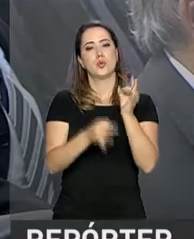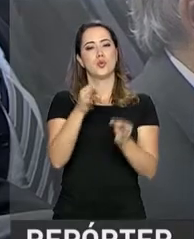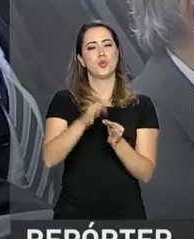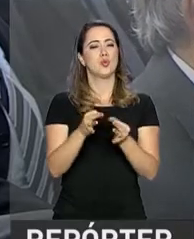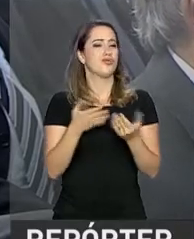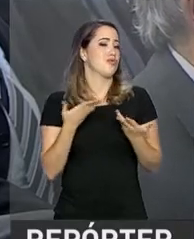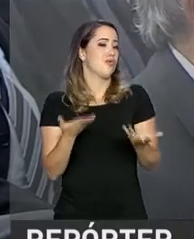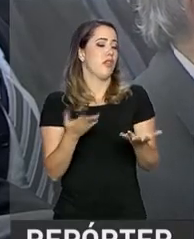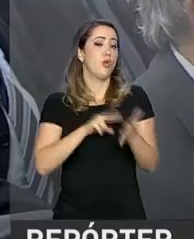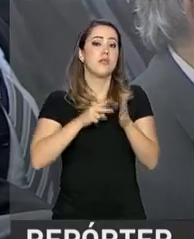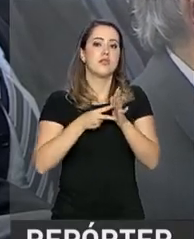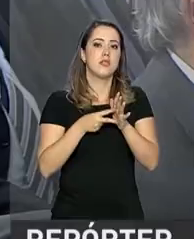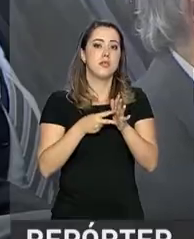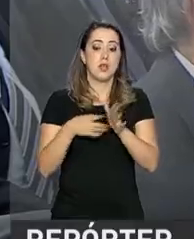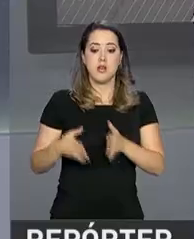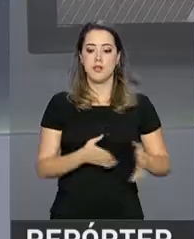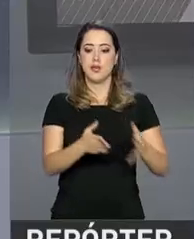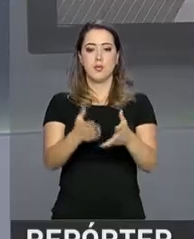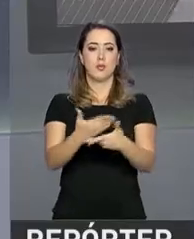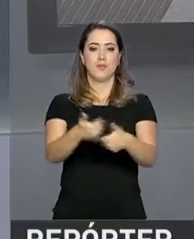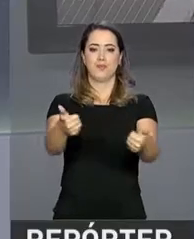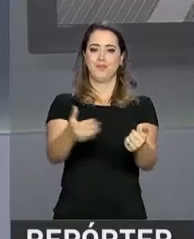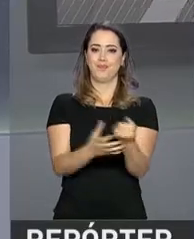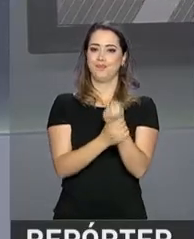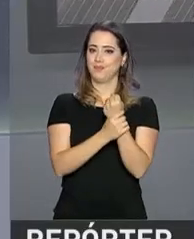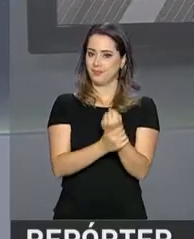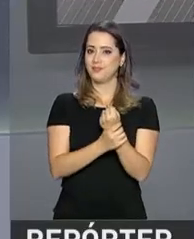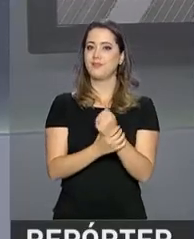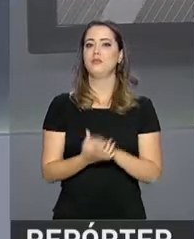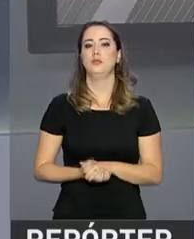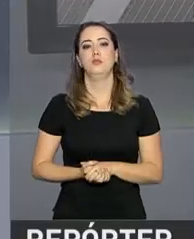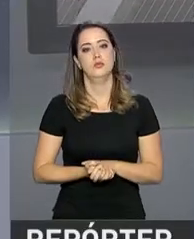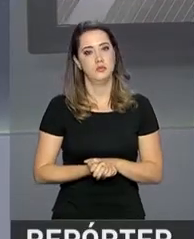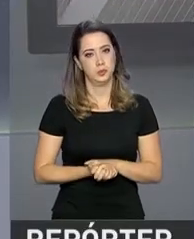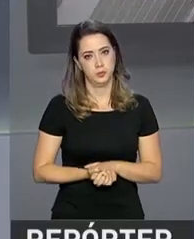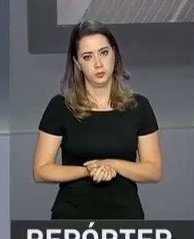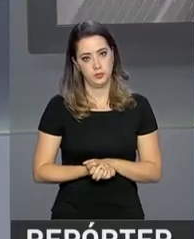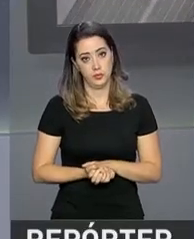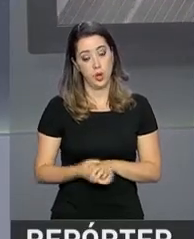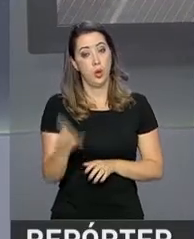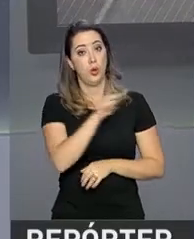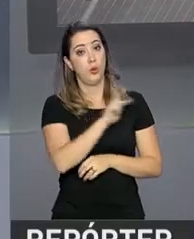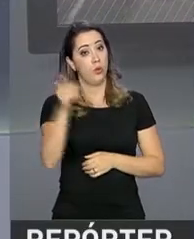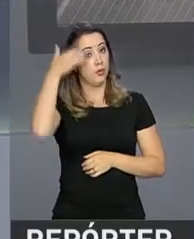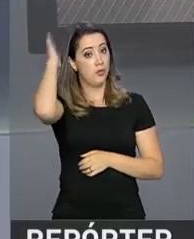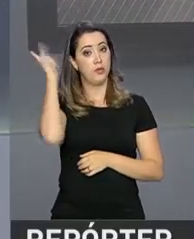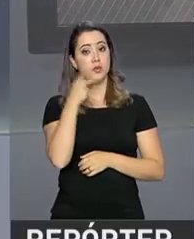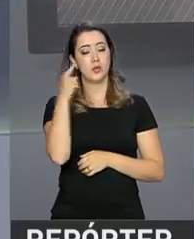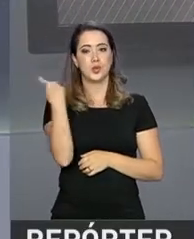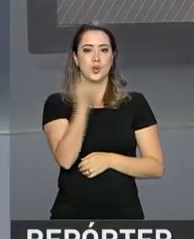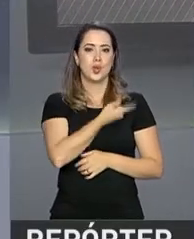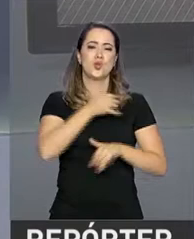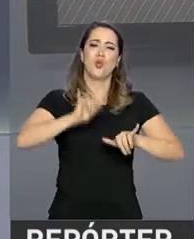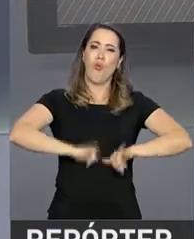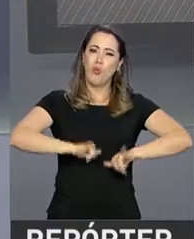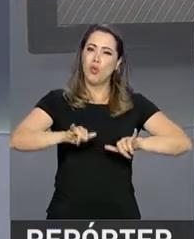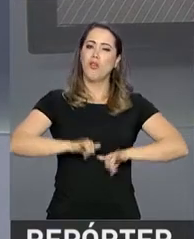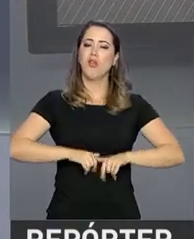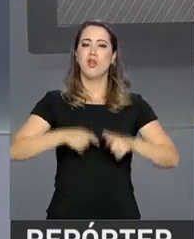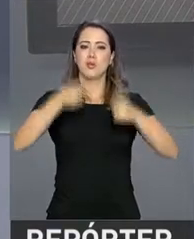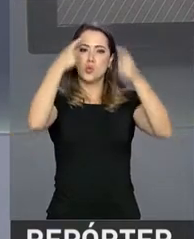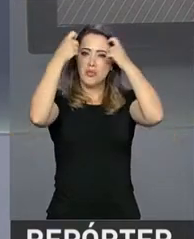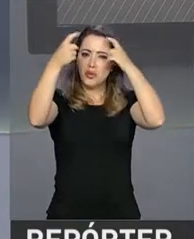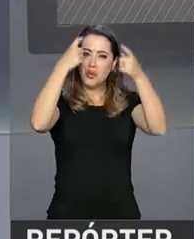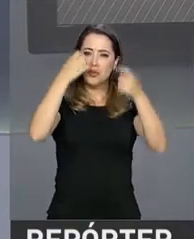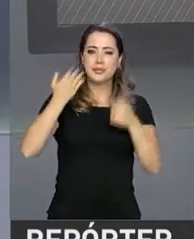dar rumo à segurança pública. Já o presidente Michel Temer destacou que somos todos vítimas de uma criminalidade cada